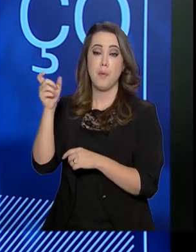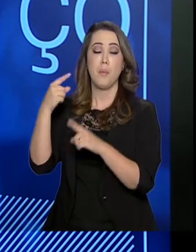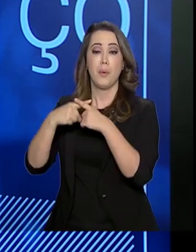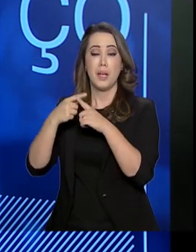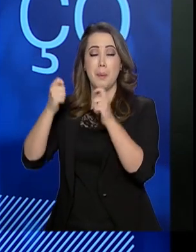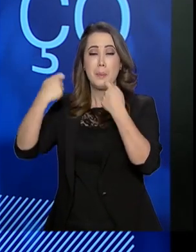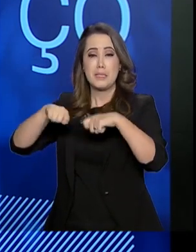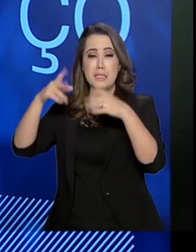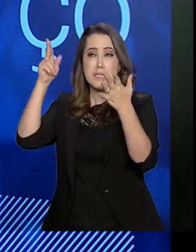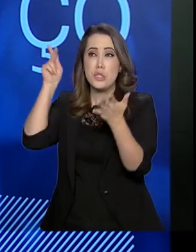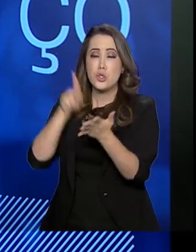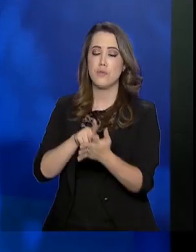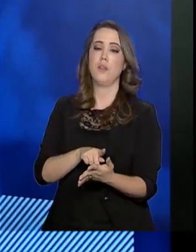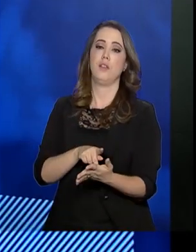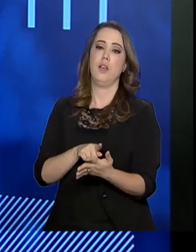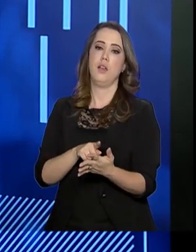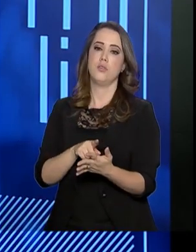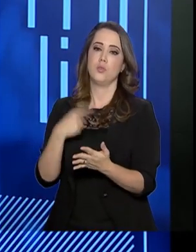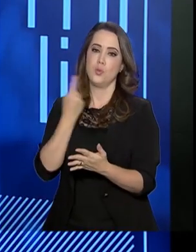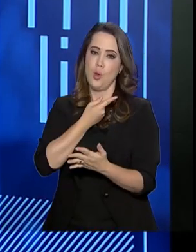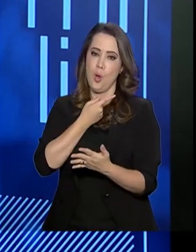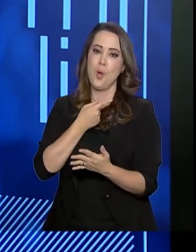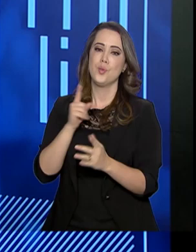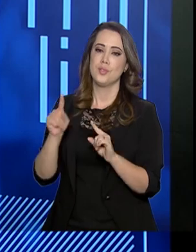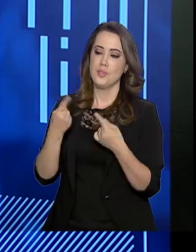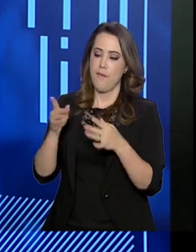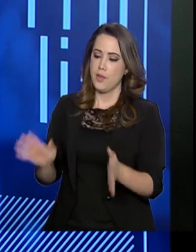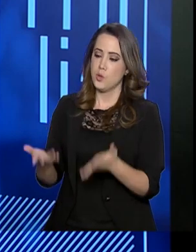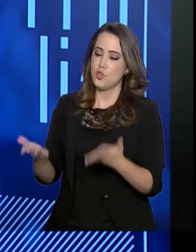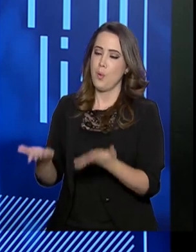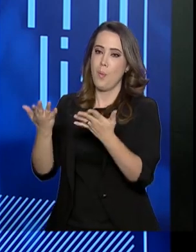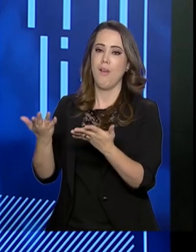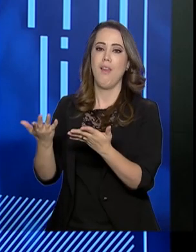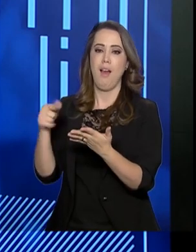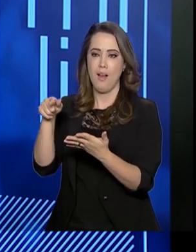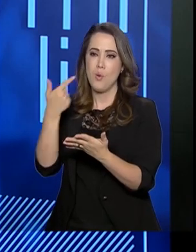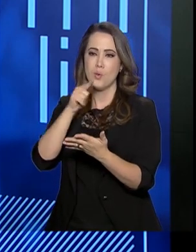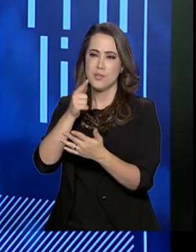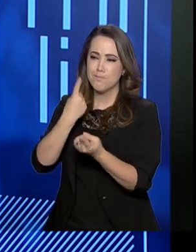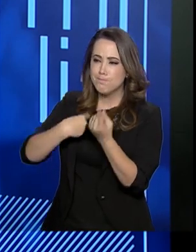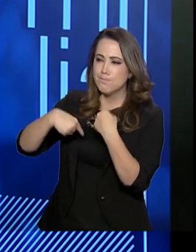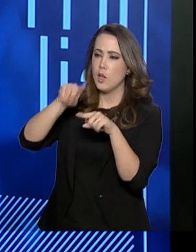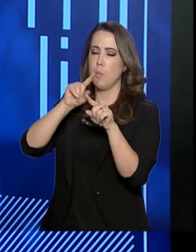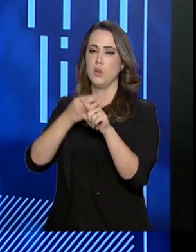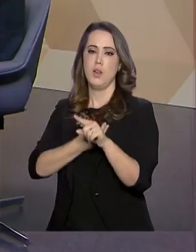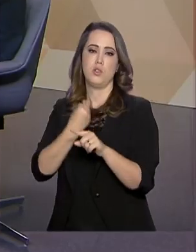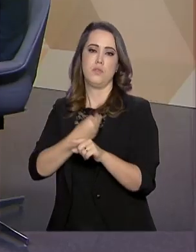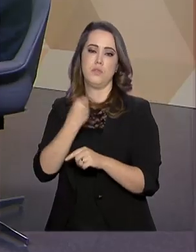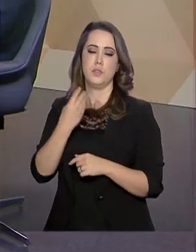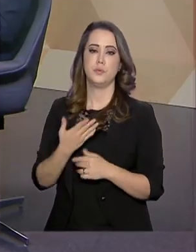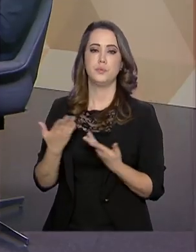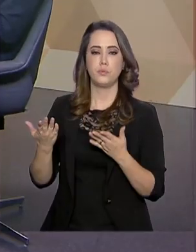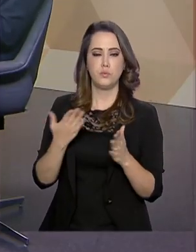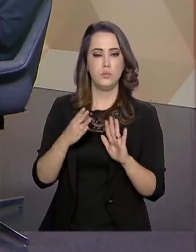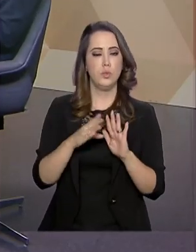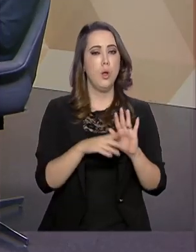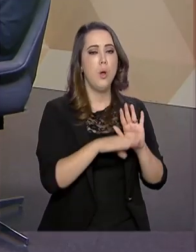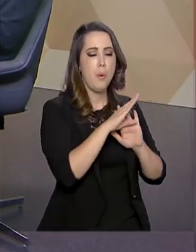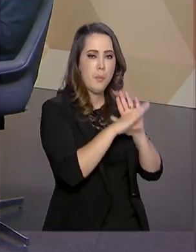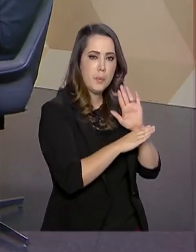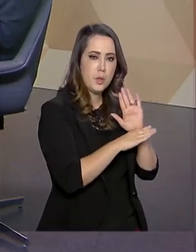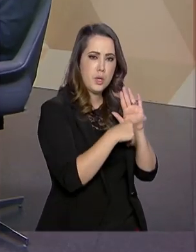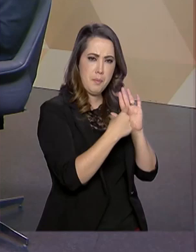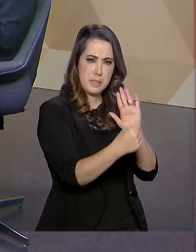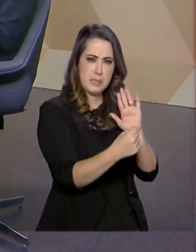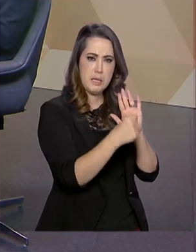também estimular sair daí. Então você tem uma porta de entrada e você precisa ter uma porta de saída permanente. seria o Progredir? A porta